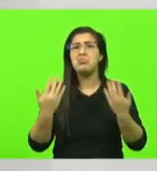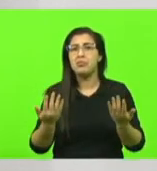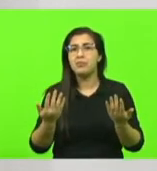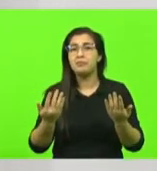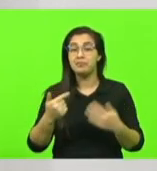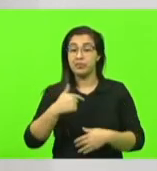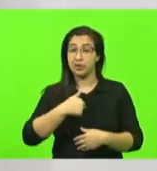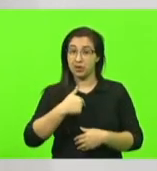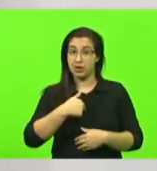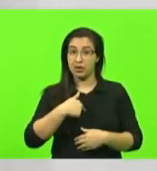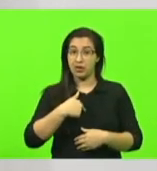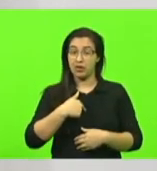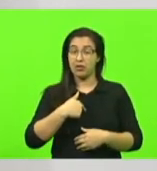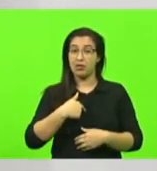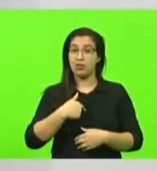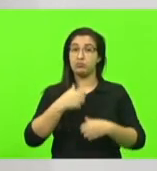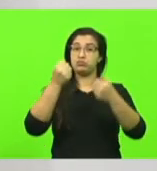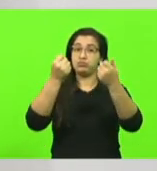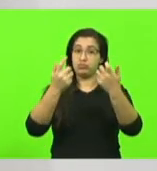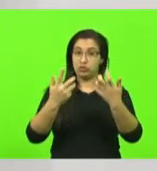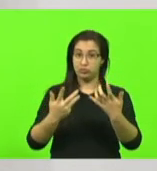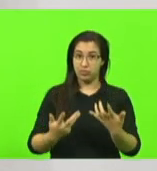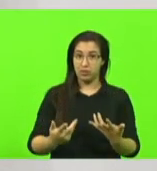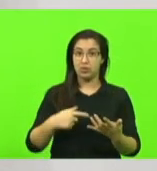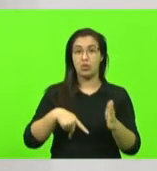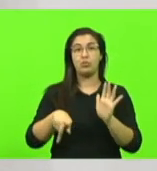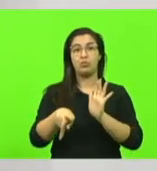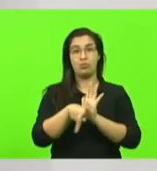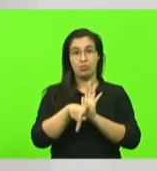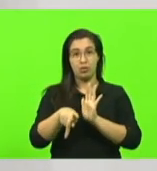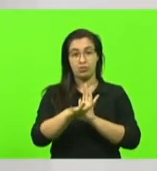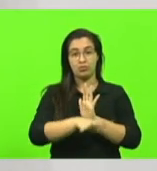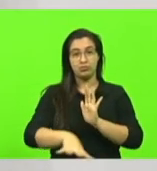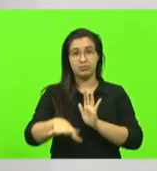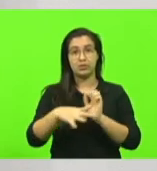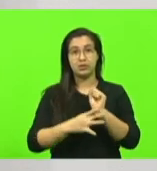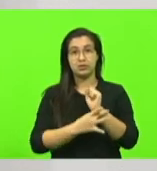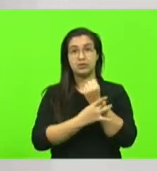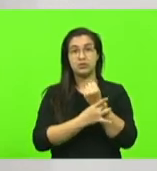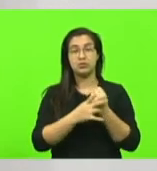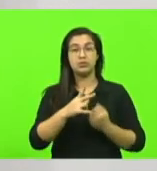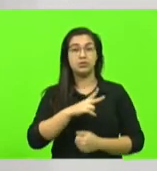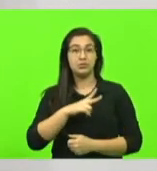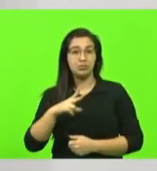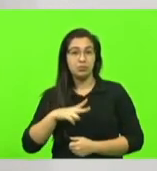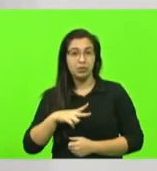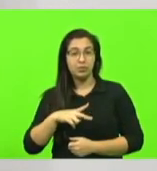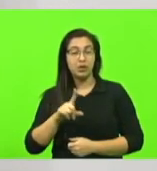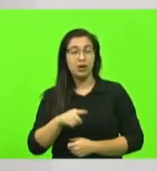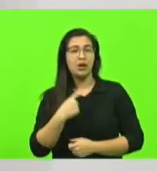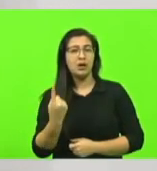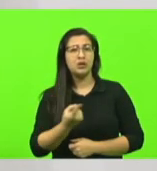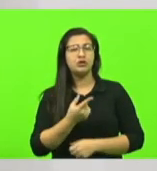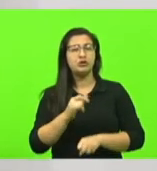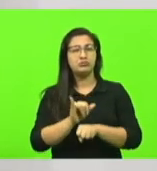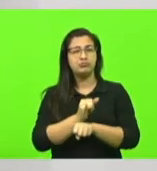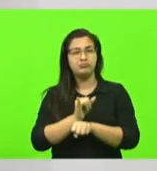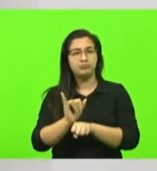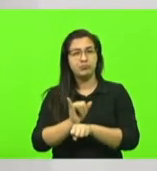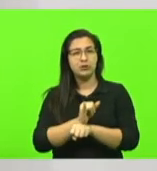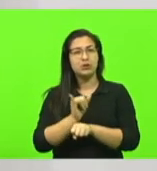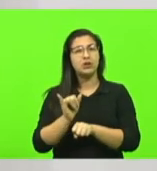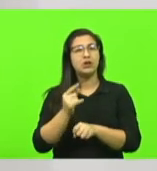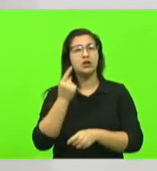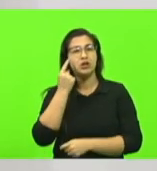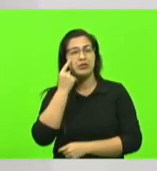até por vir da área da segurança pública temos trabalhado bastante essa questão não